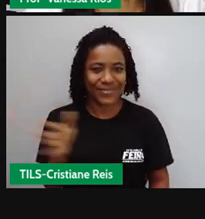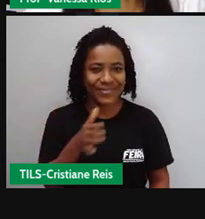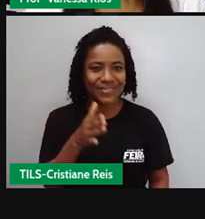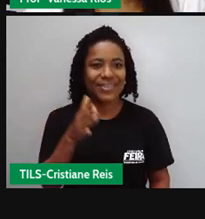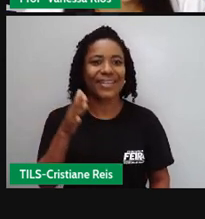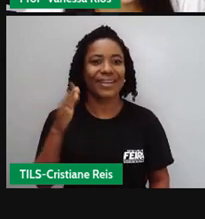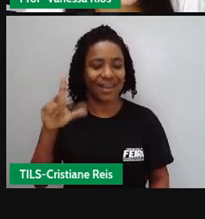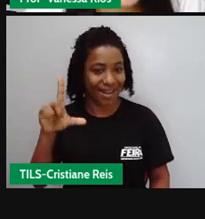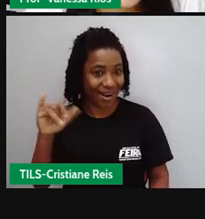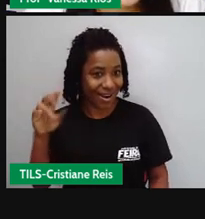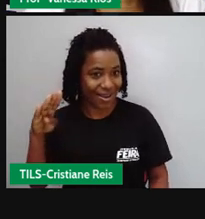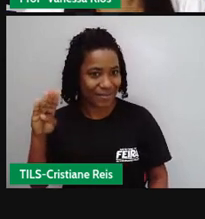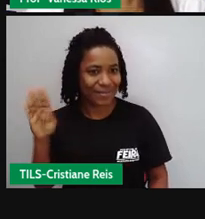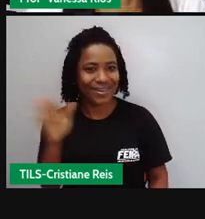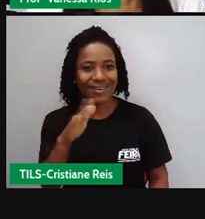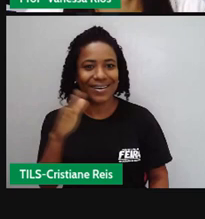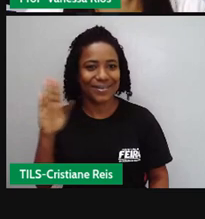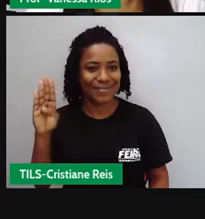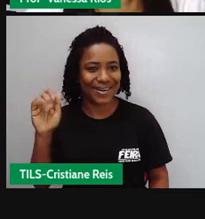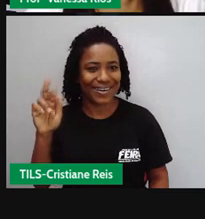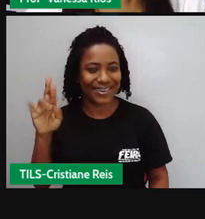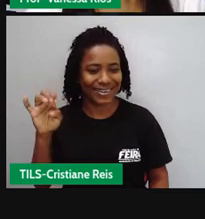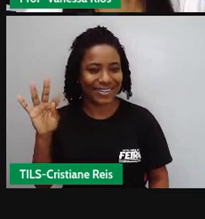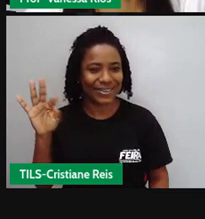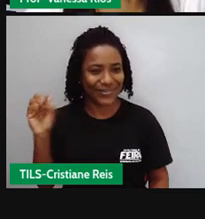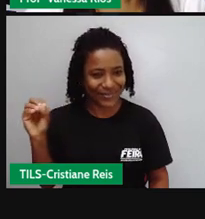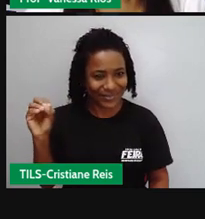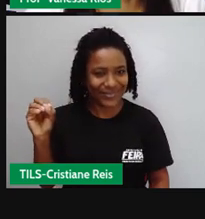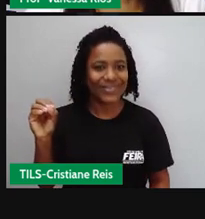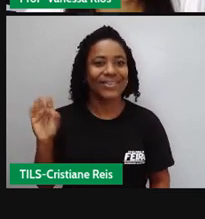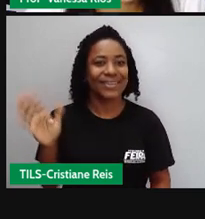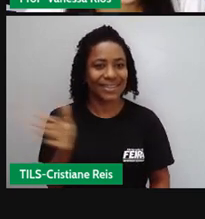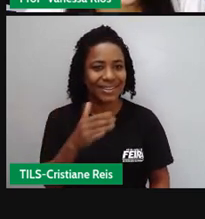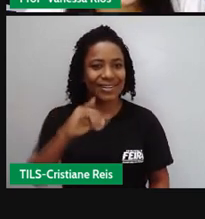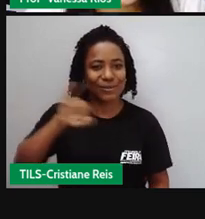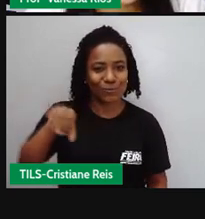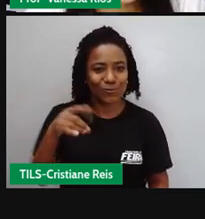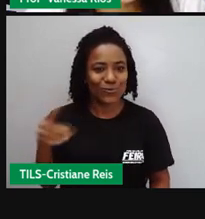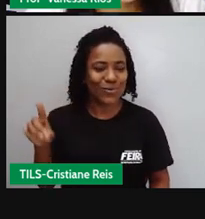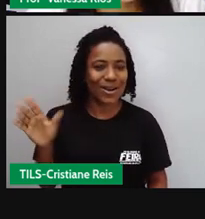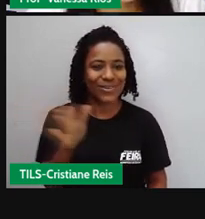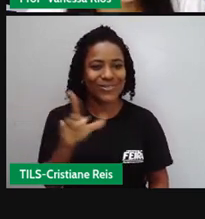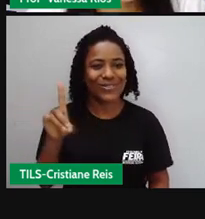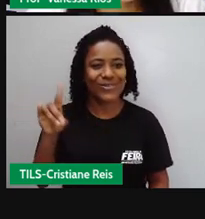Lima Barreto, João do Rio,